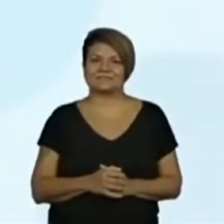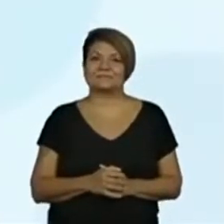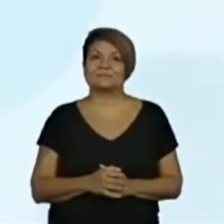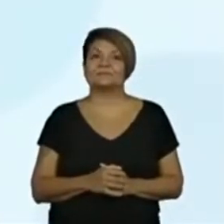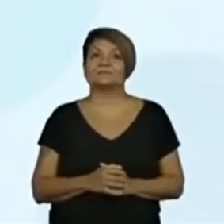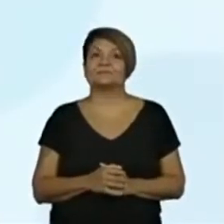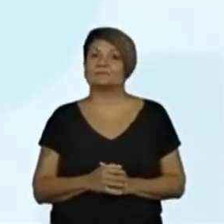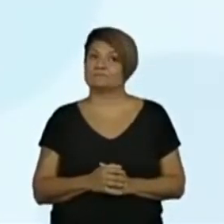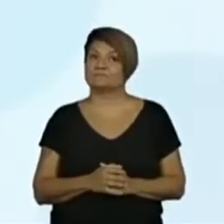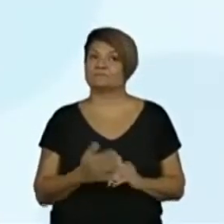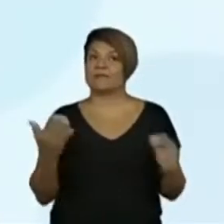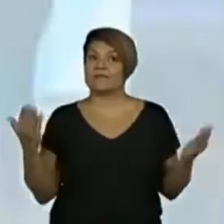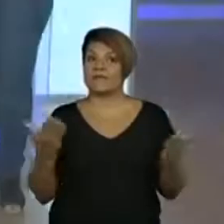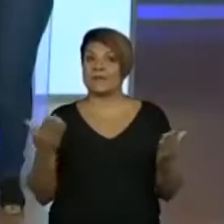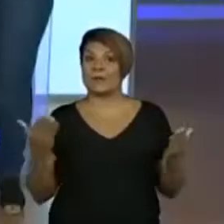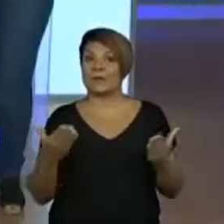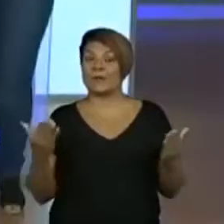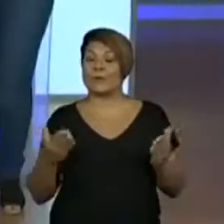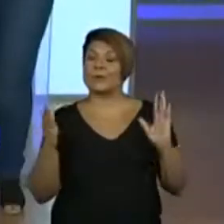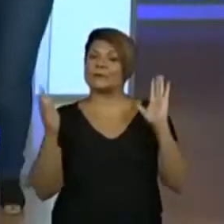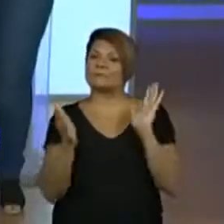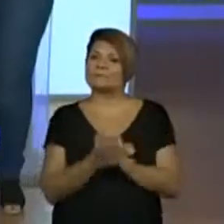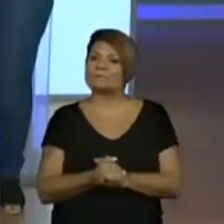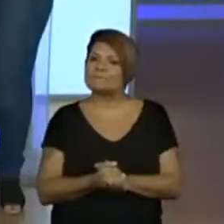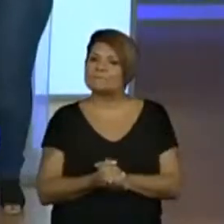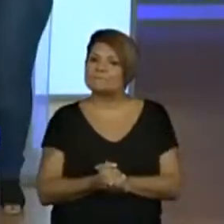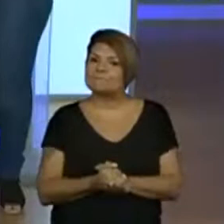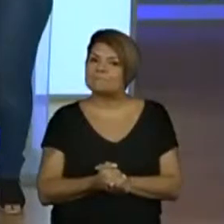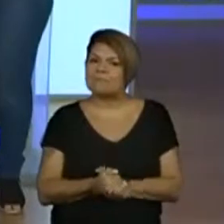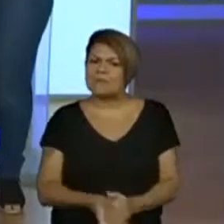E agora, qual a função das unhas?